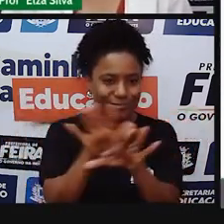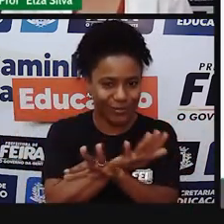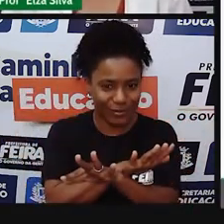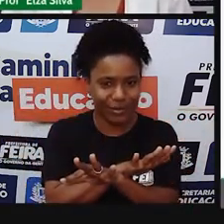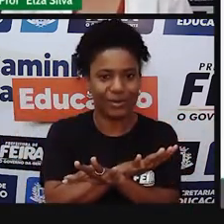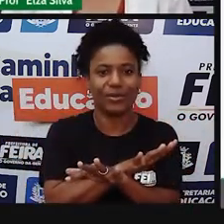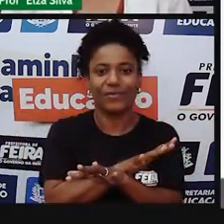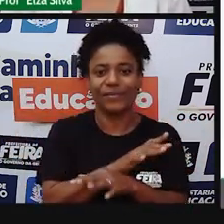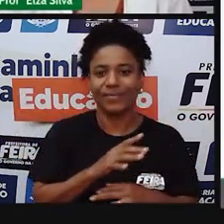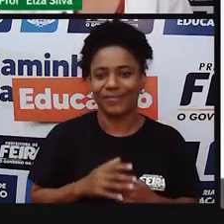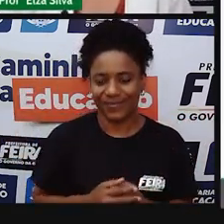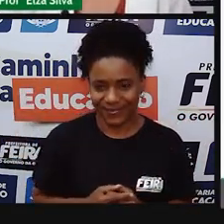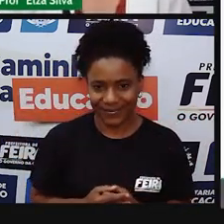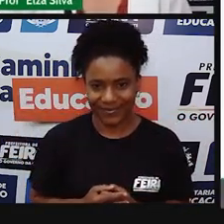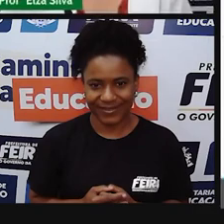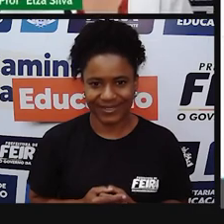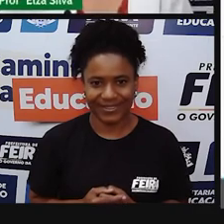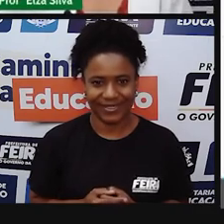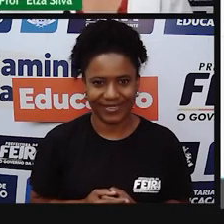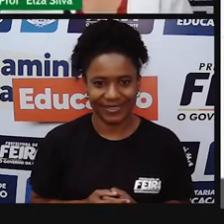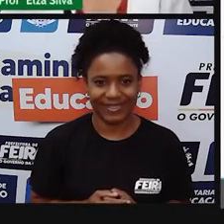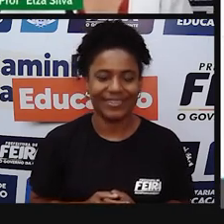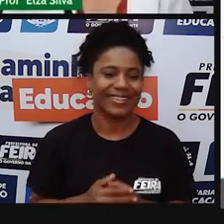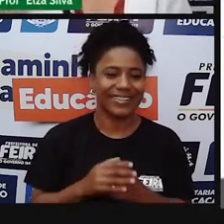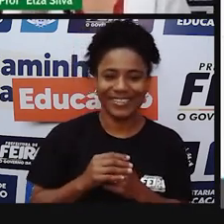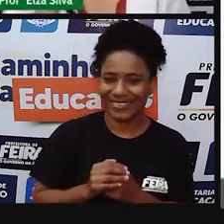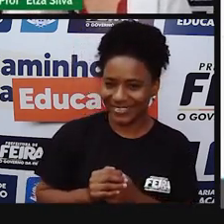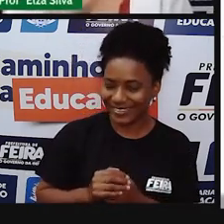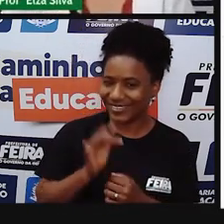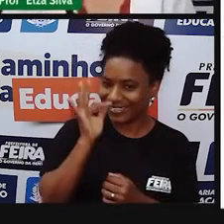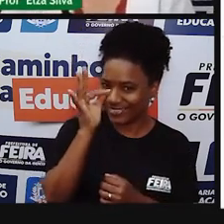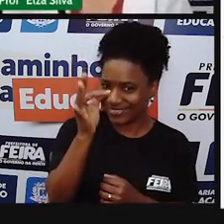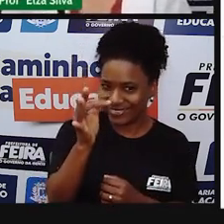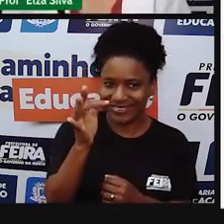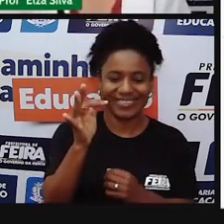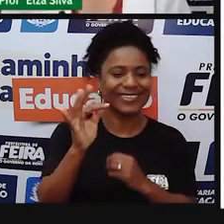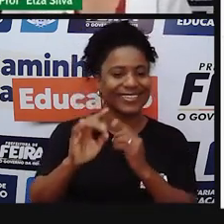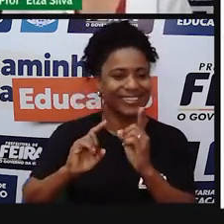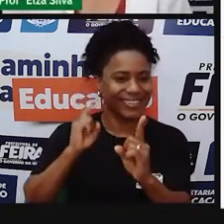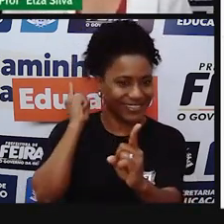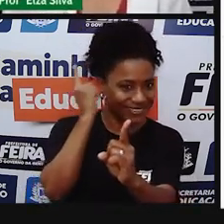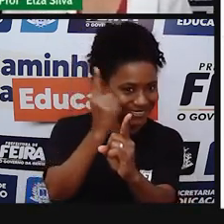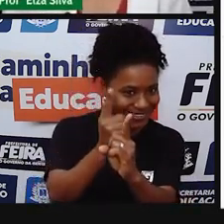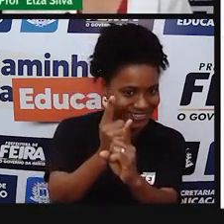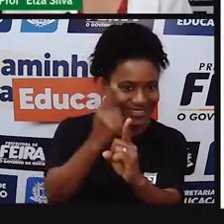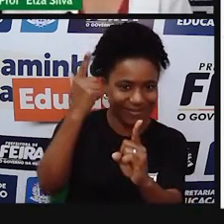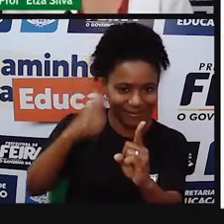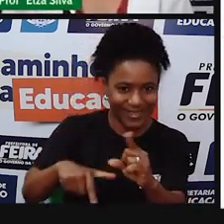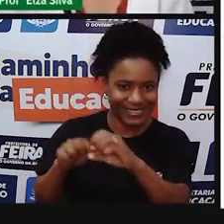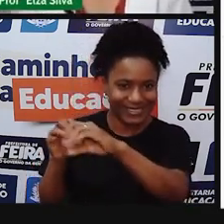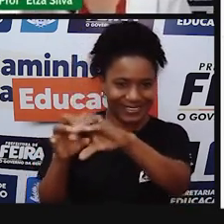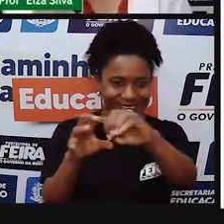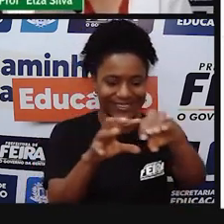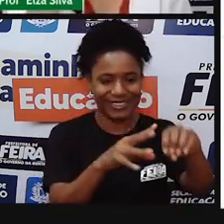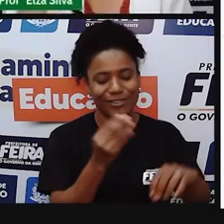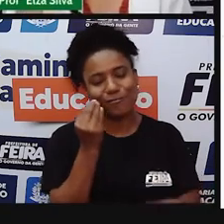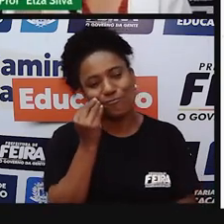aula de hoje. I hope see you next class. Espero encontrar com você aqui na próxima aula.